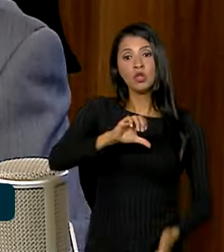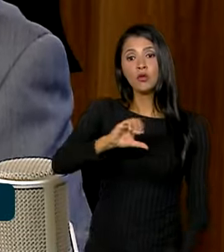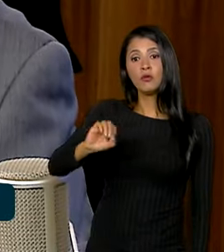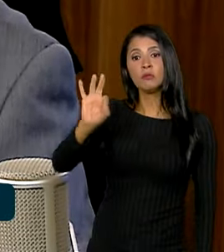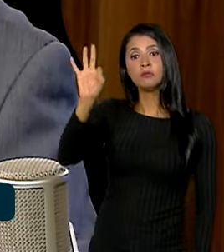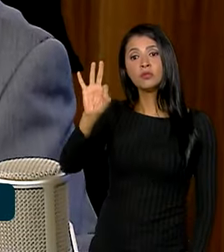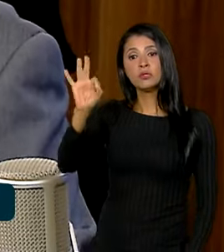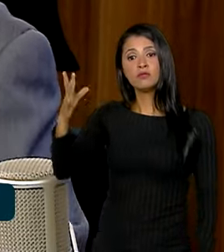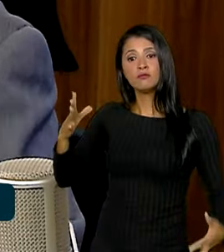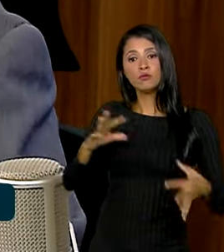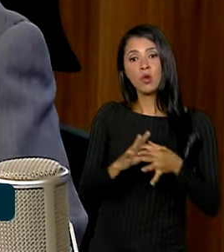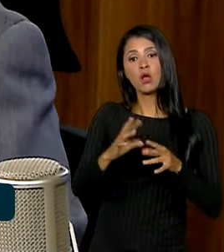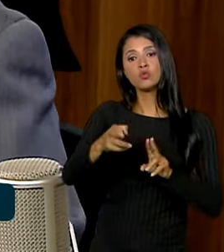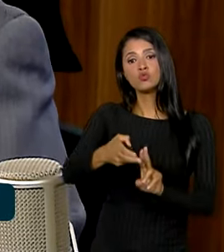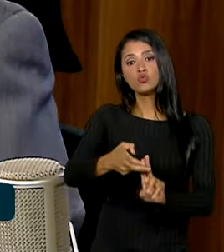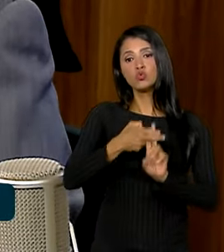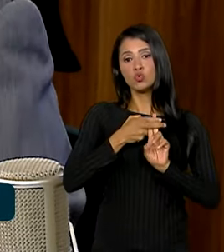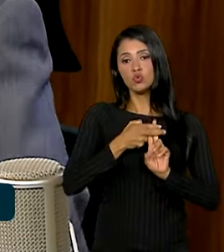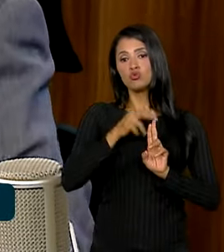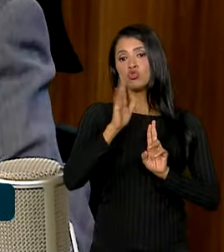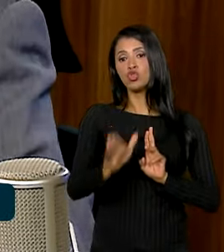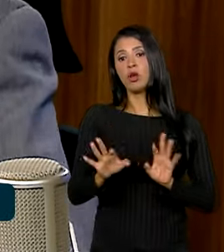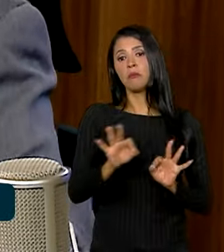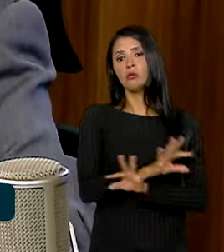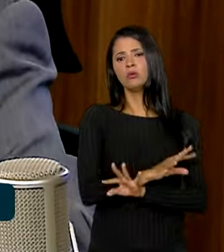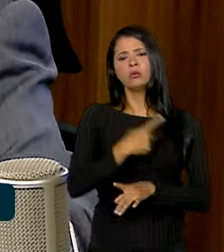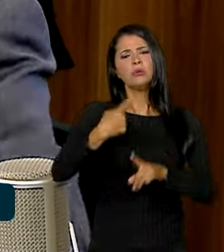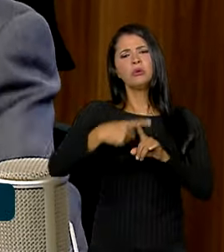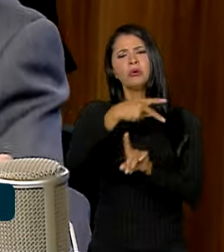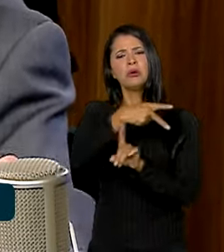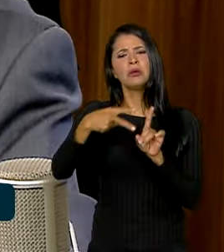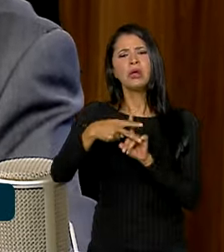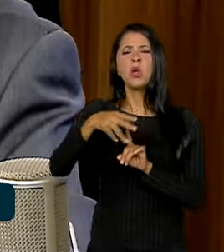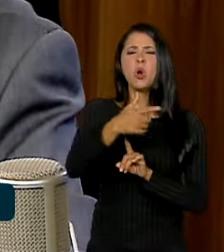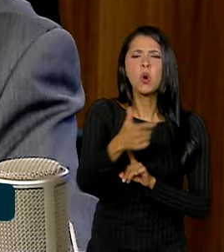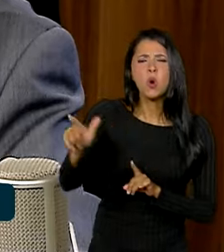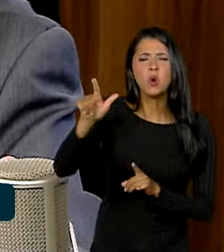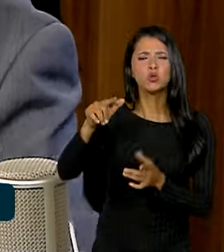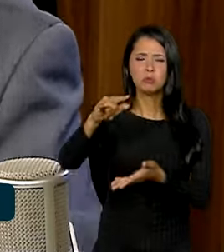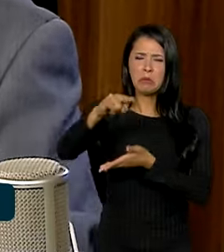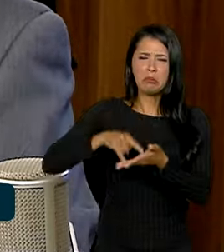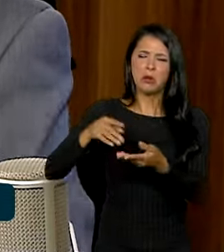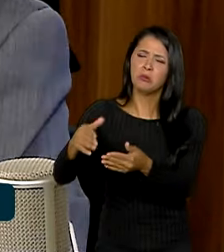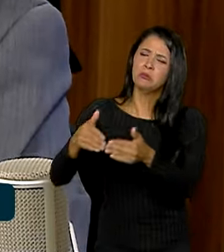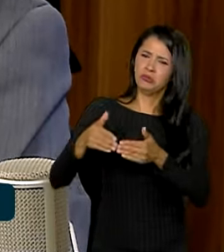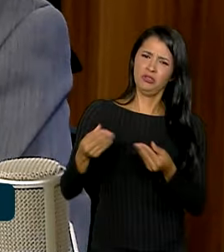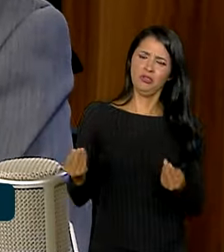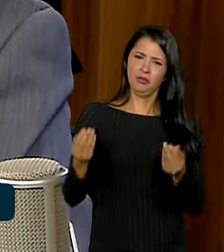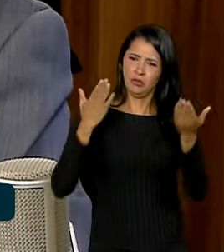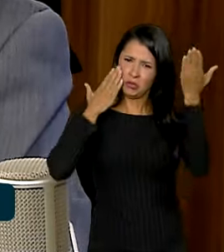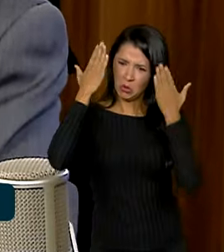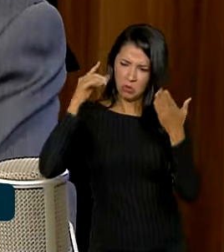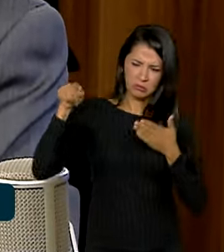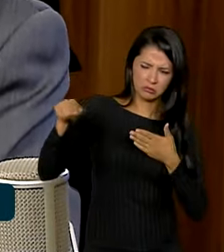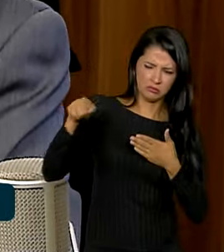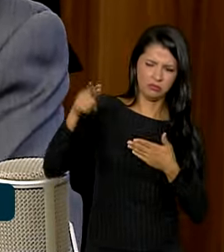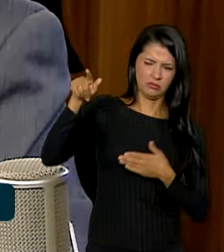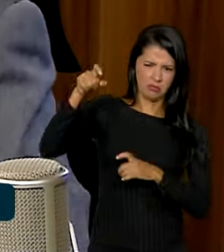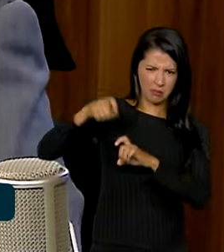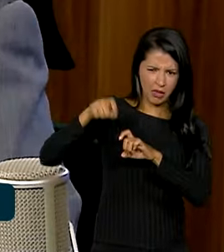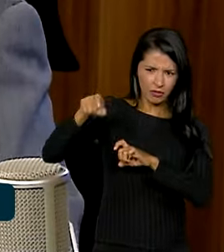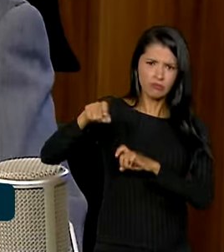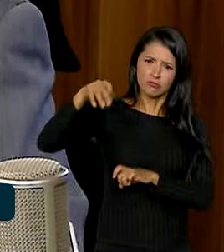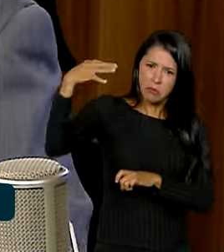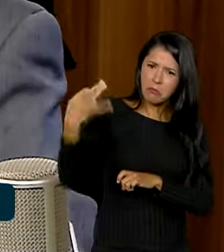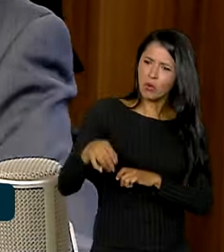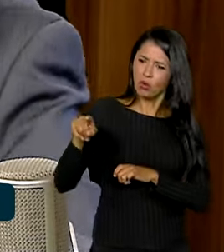é vinculado ao SUS, Sistema Único de Saúde. Por que a previdência tem que pedir um outro atestado? Então estamos desconfiando no médico, que é habilitado, que